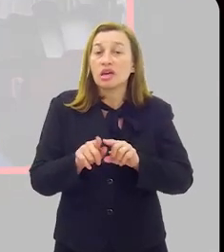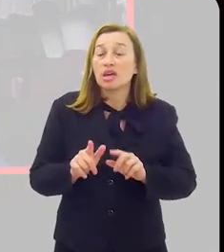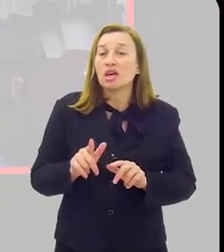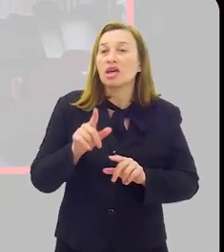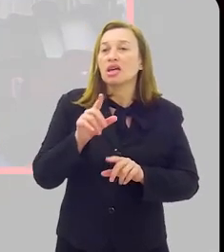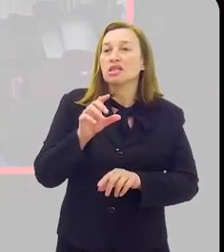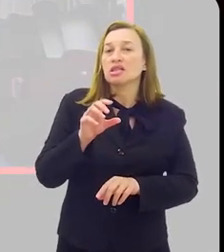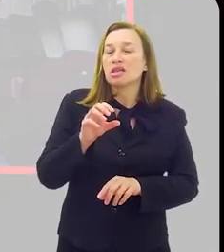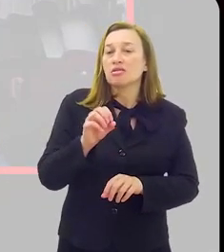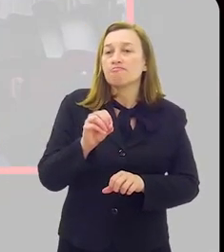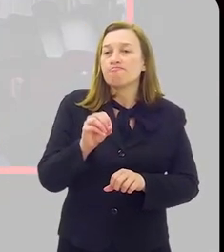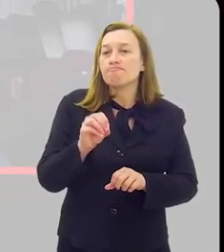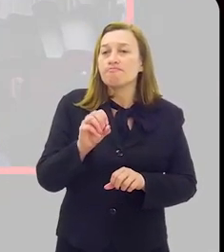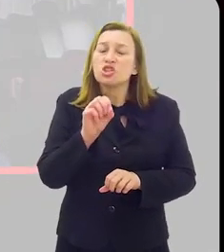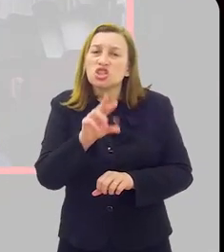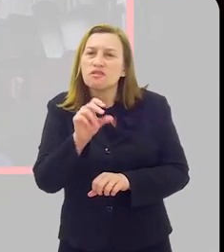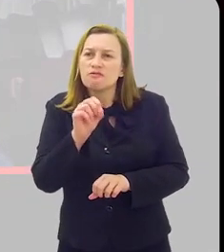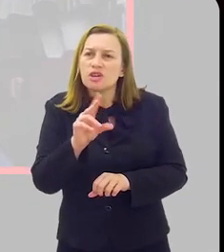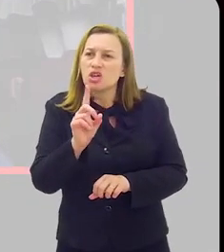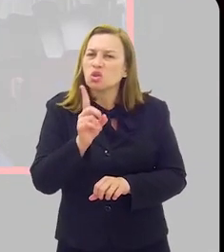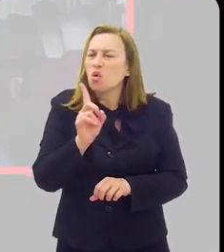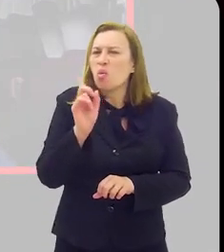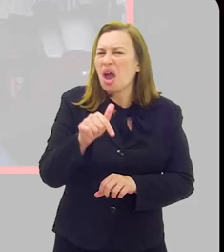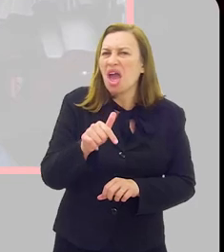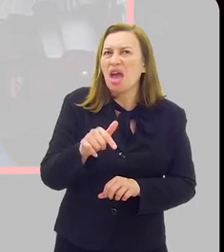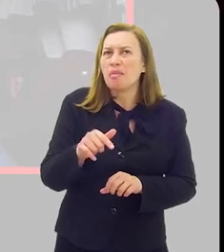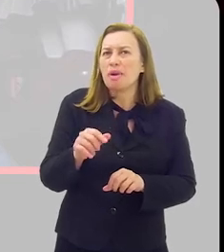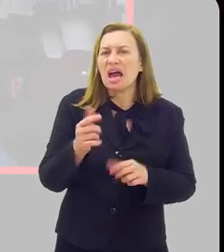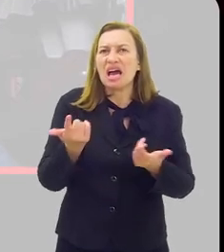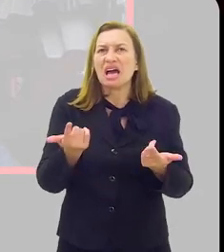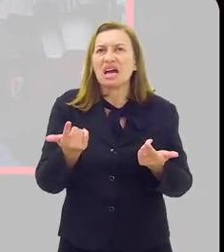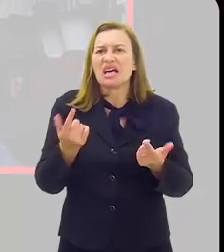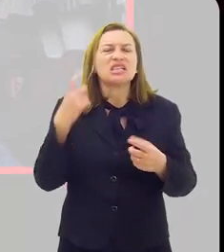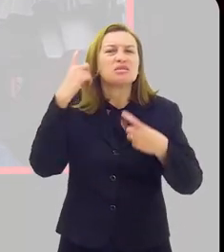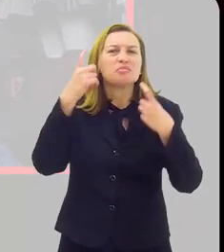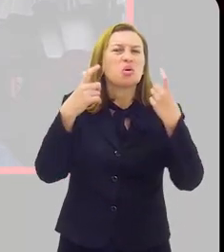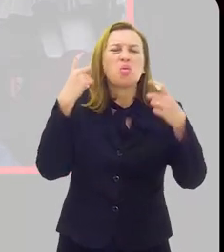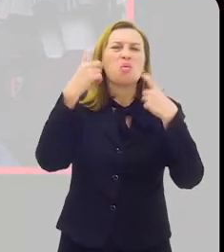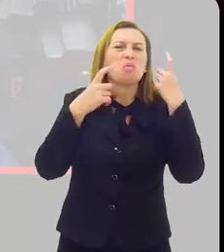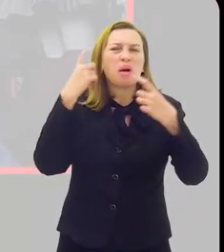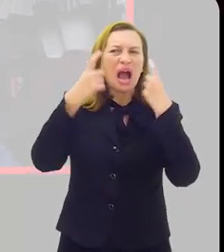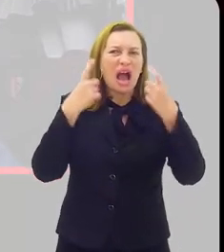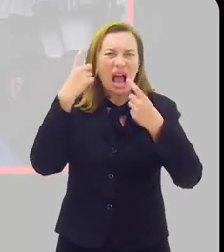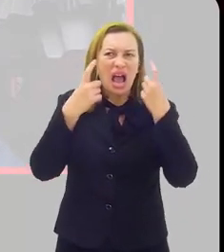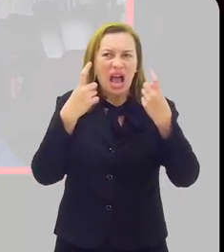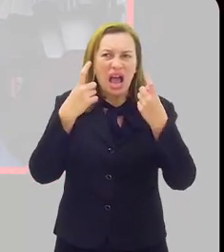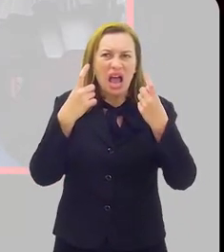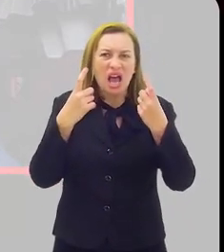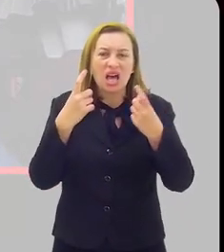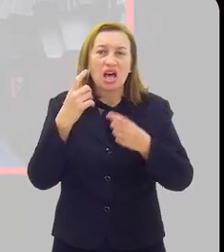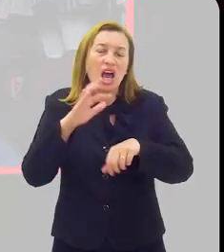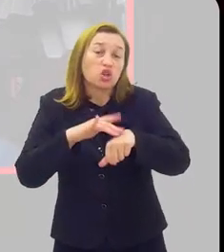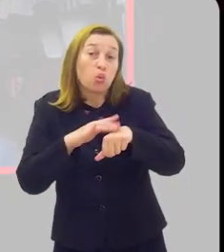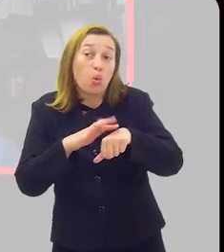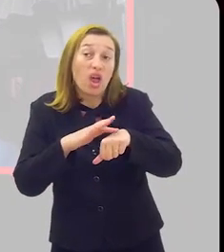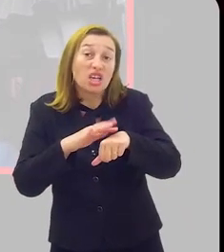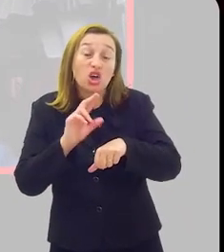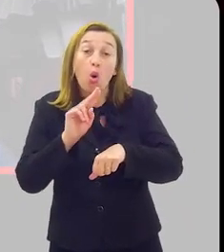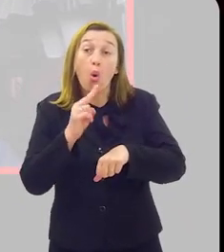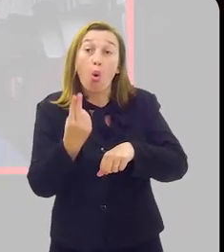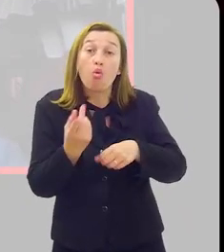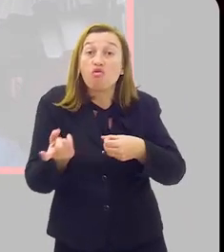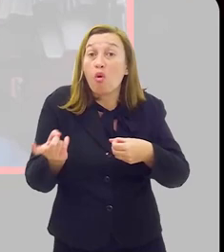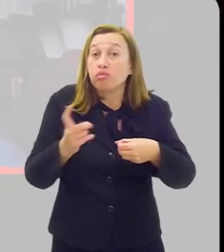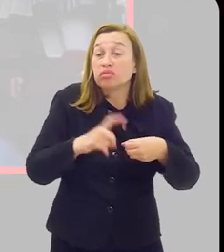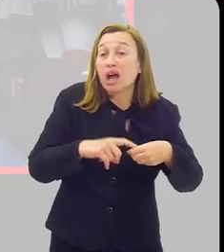mesma variante não é uma variante preocupante com relação à gravidade de doença ou a voltar